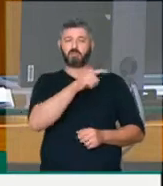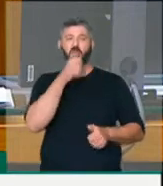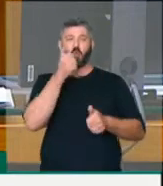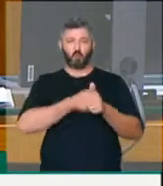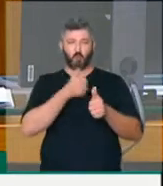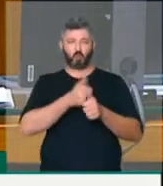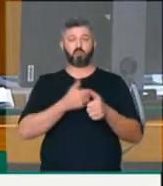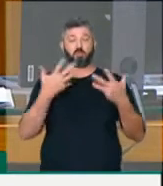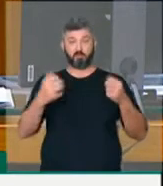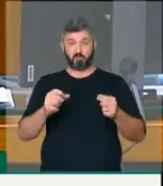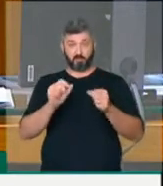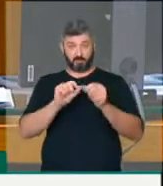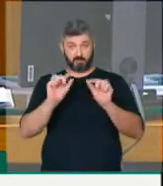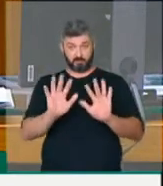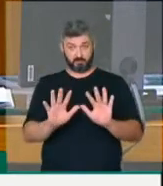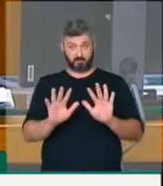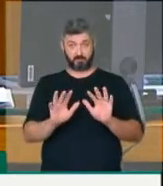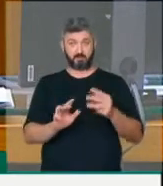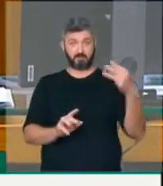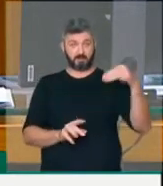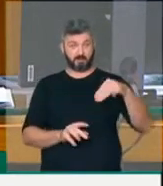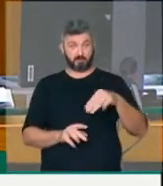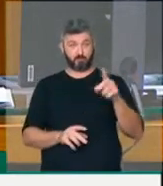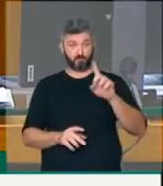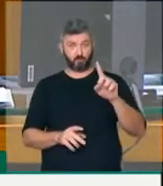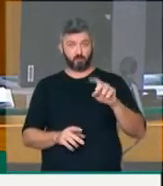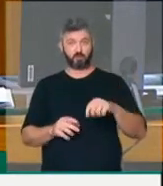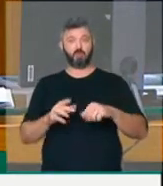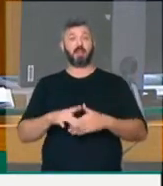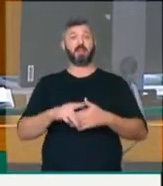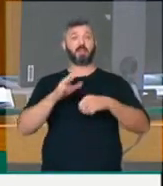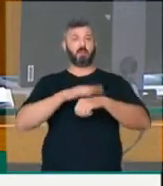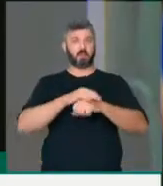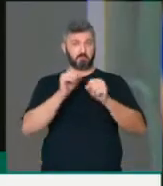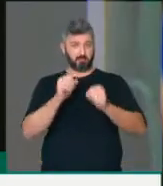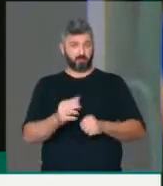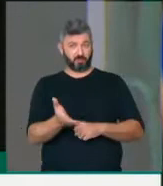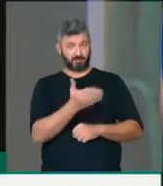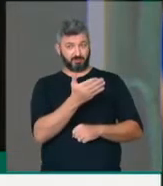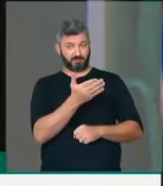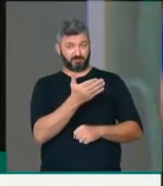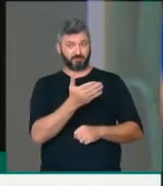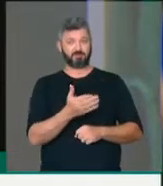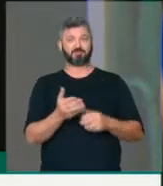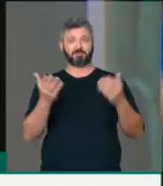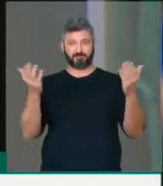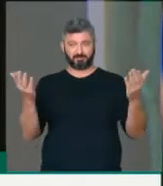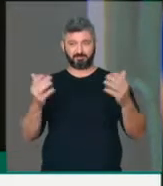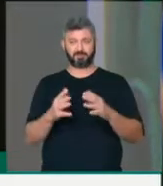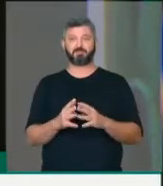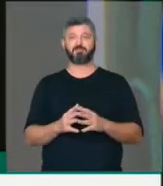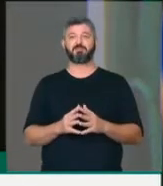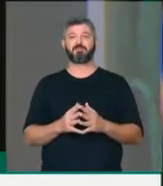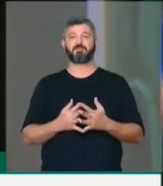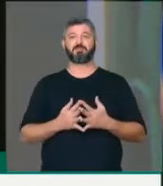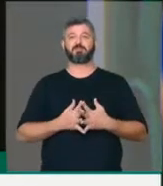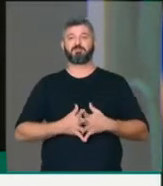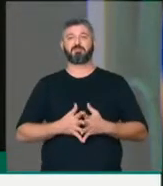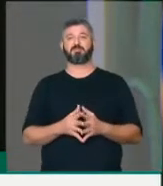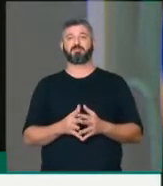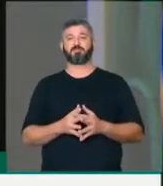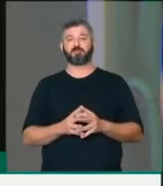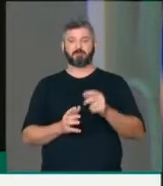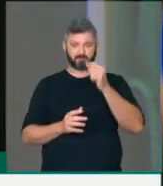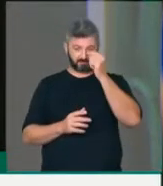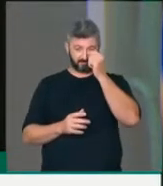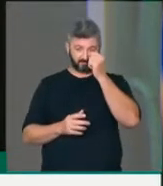Então nós vamos fazer o seguinte, a gente tira os três minutos e Vossa Excelência usa o tempo de lida. Obrigado, Presidente. Vossa Excelência tem o tempo de lida do PSB. E o esporte ganhou para o